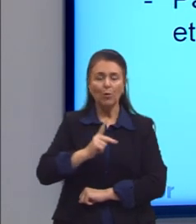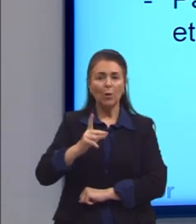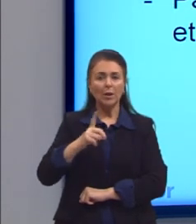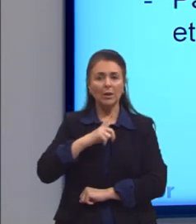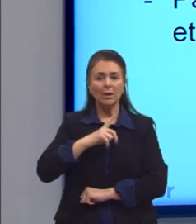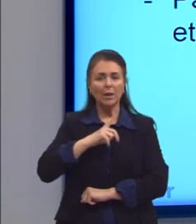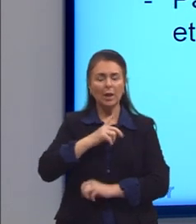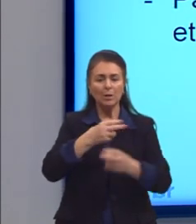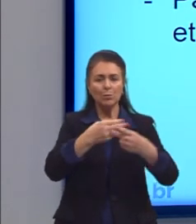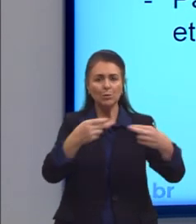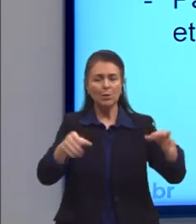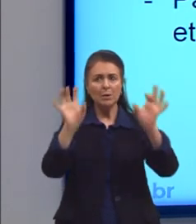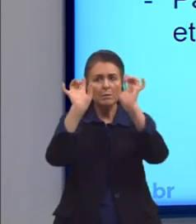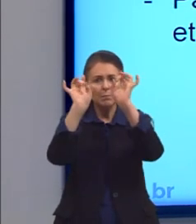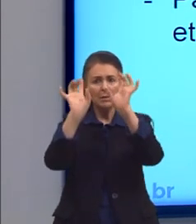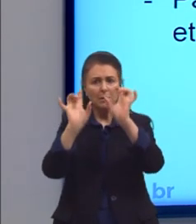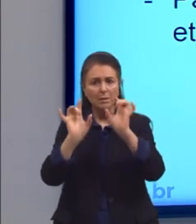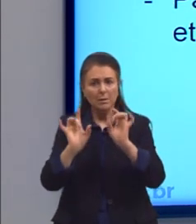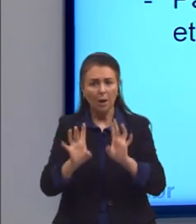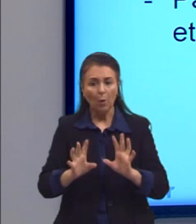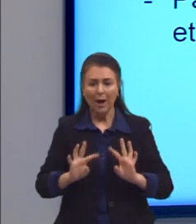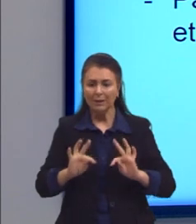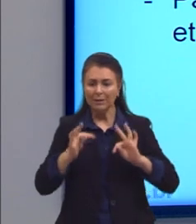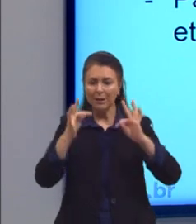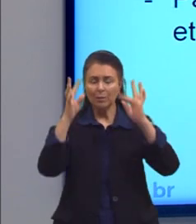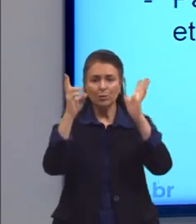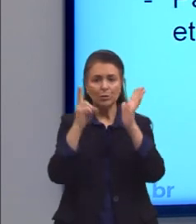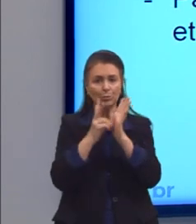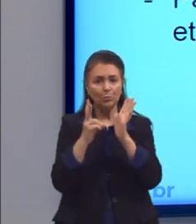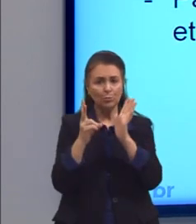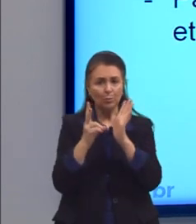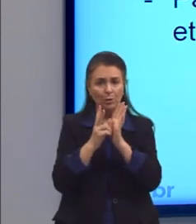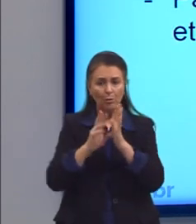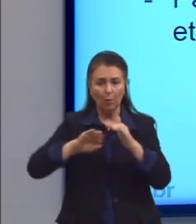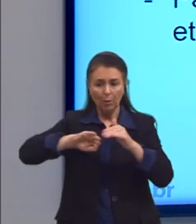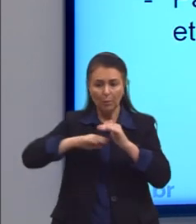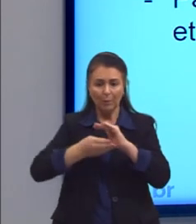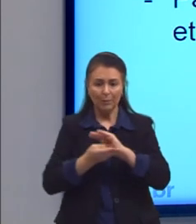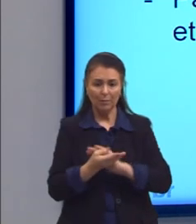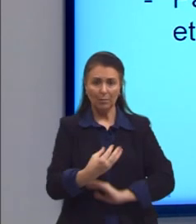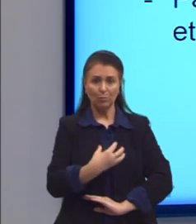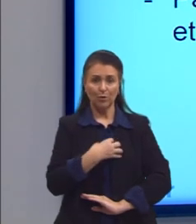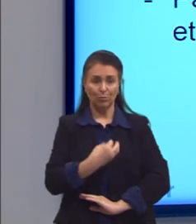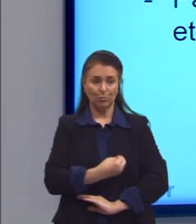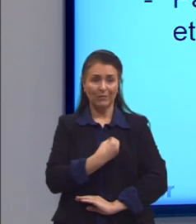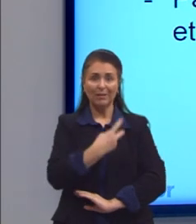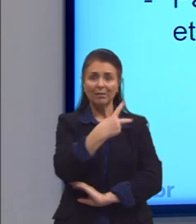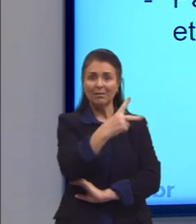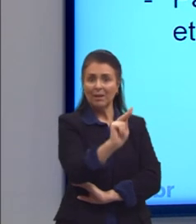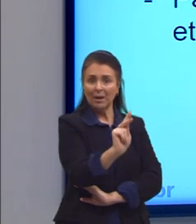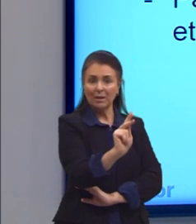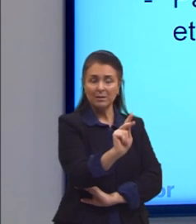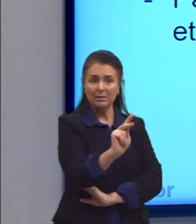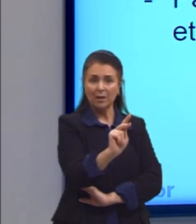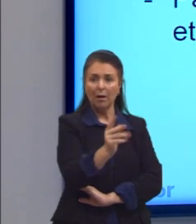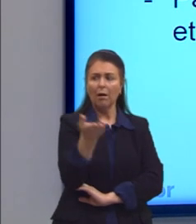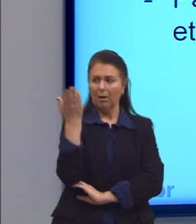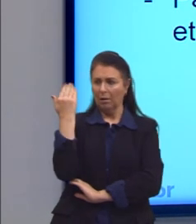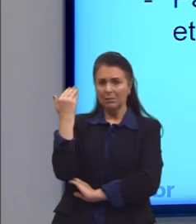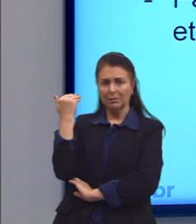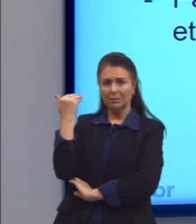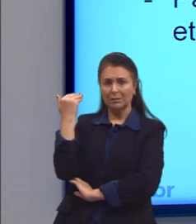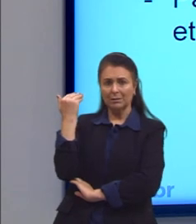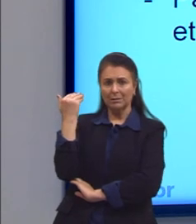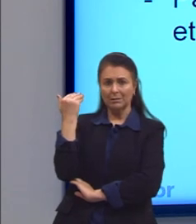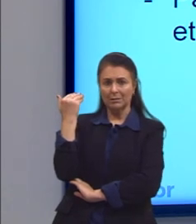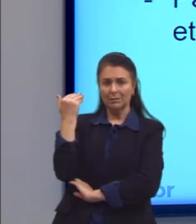indígena. Que é o quê? É uma tecnologia que estava adaptada à forma de vida deles aqui nesse ambiente. E